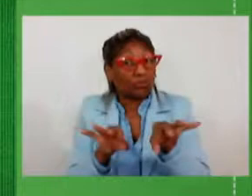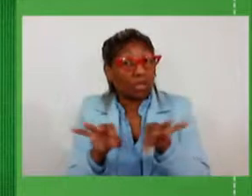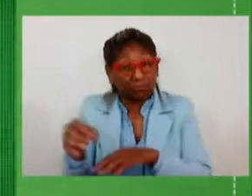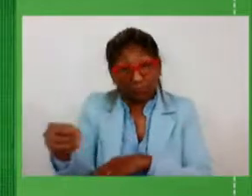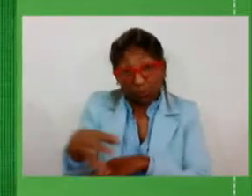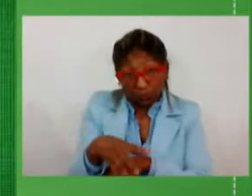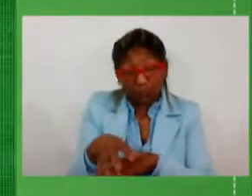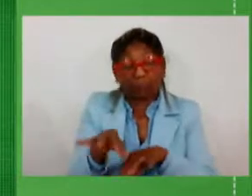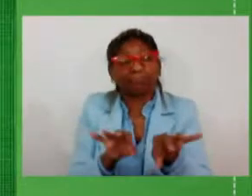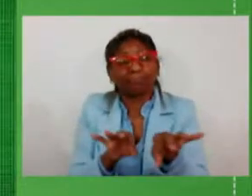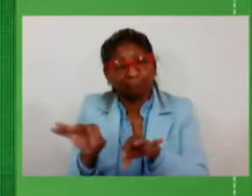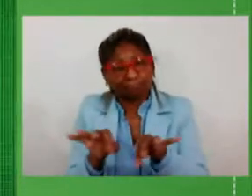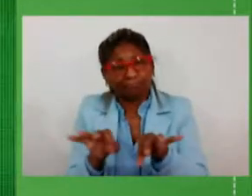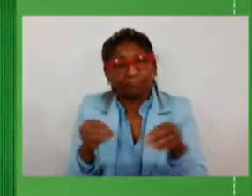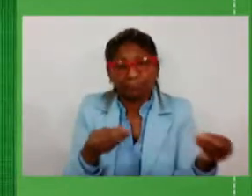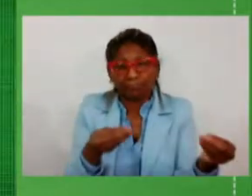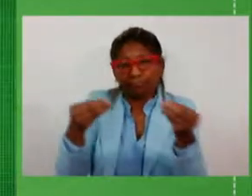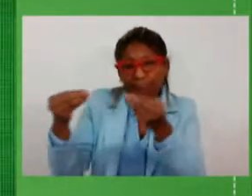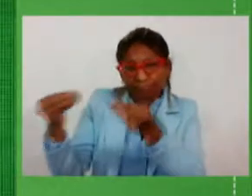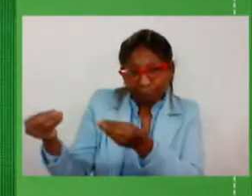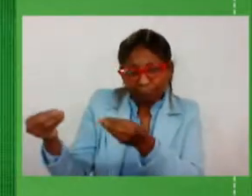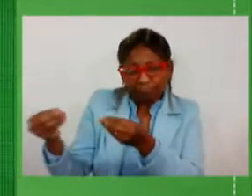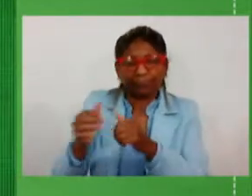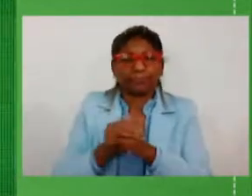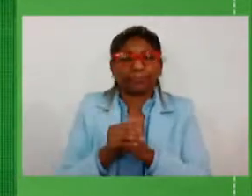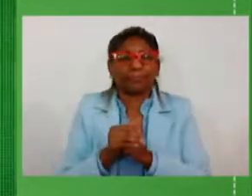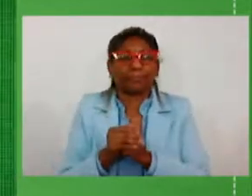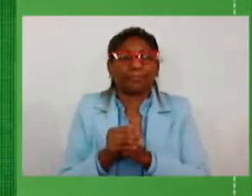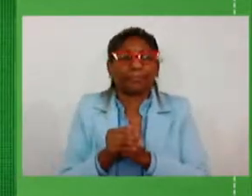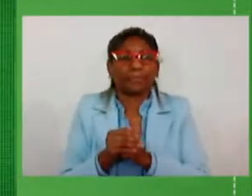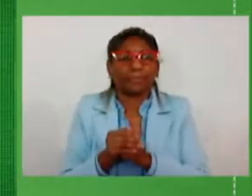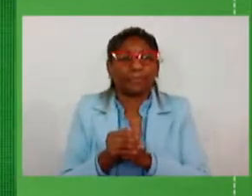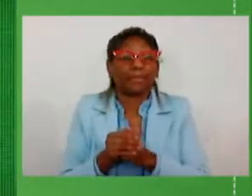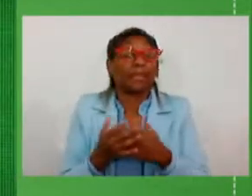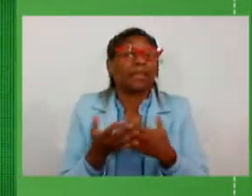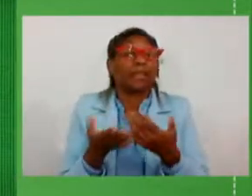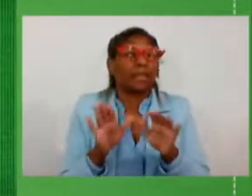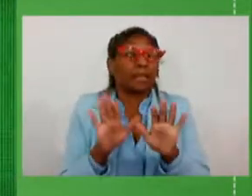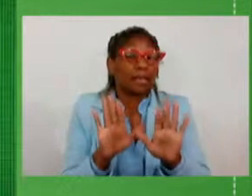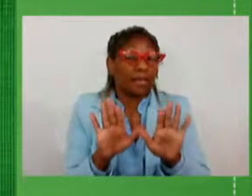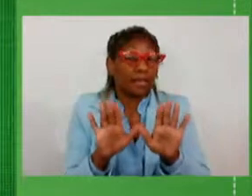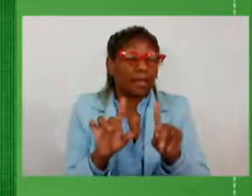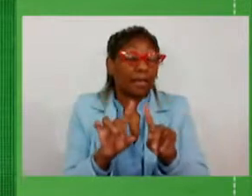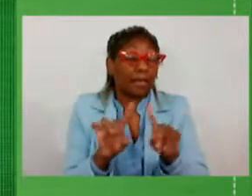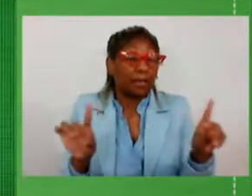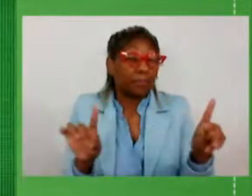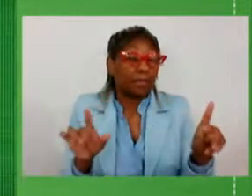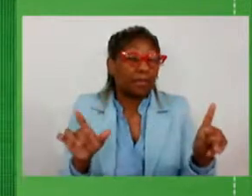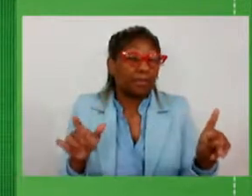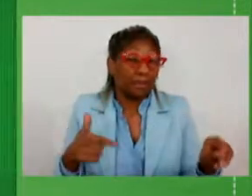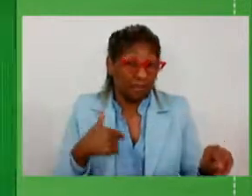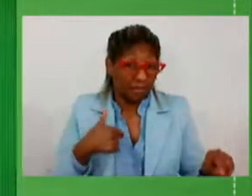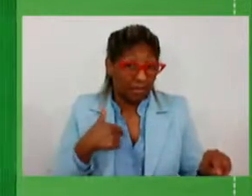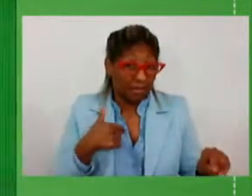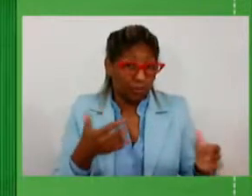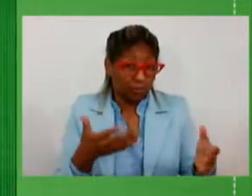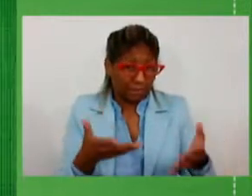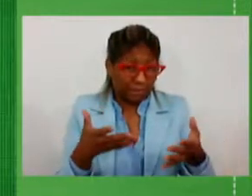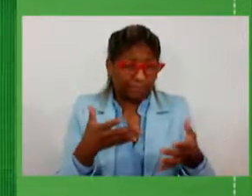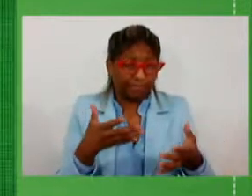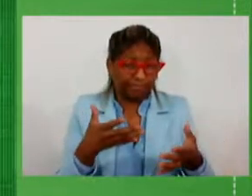que foram deliberados mas eu queria aqui governador pedir licença